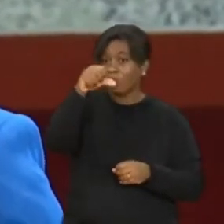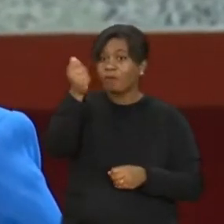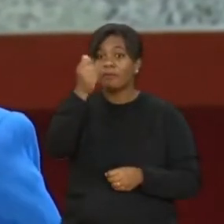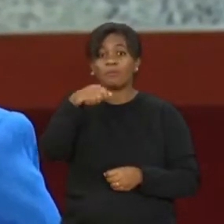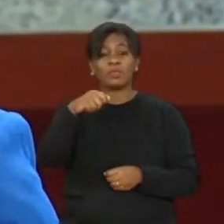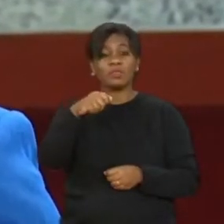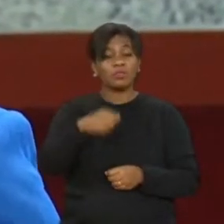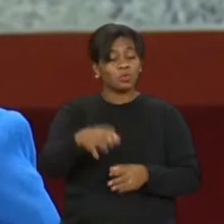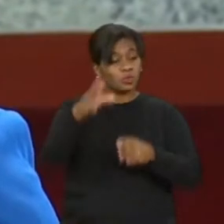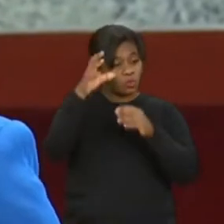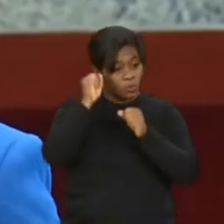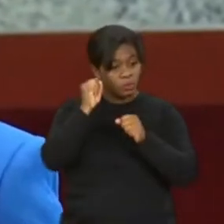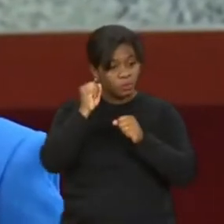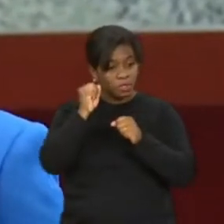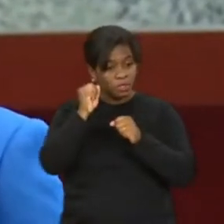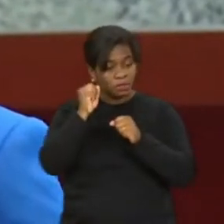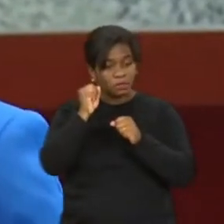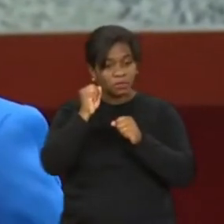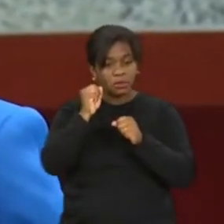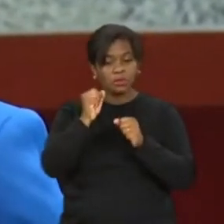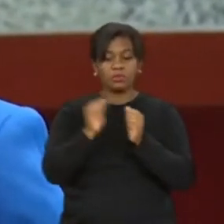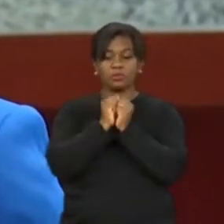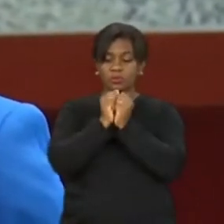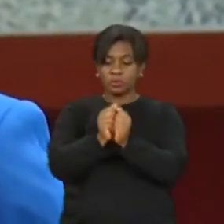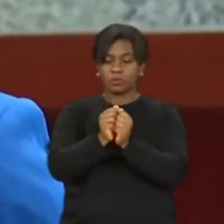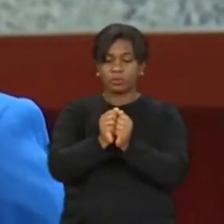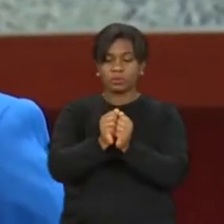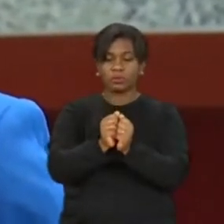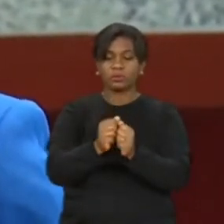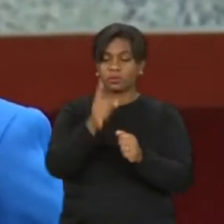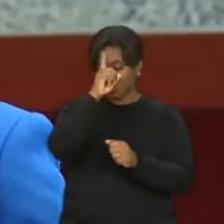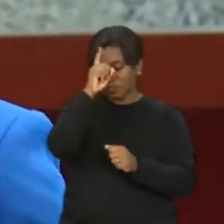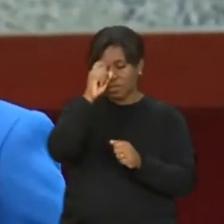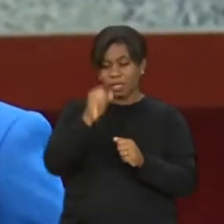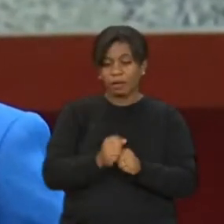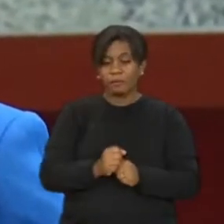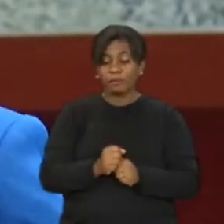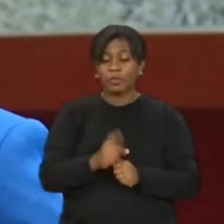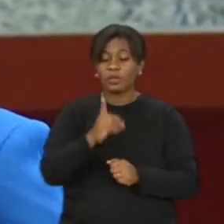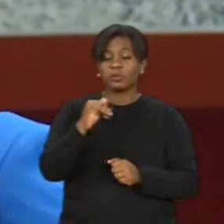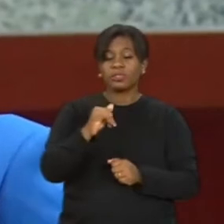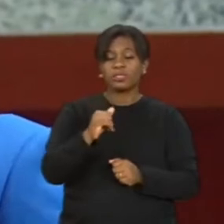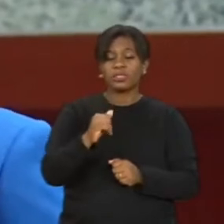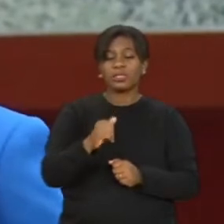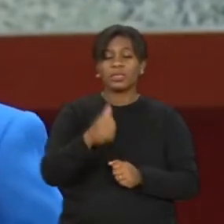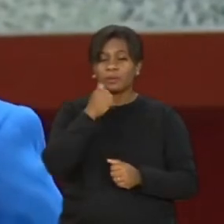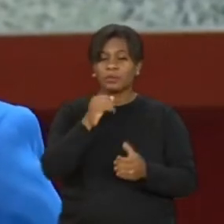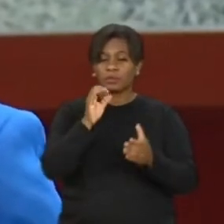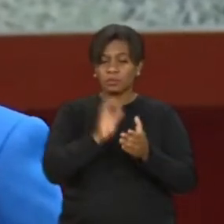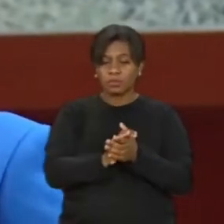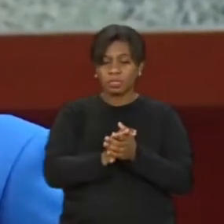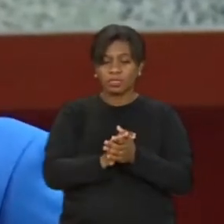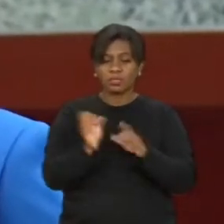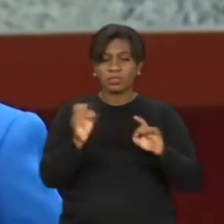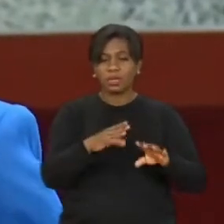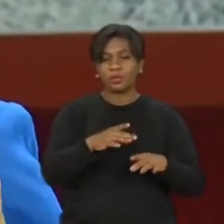todas as noites ao lado dela. Dormindo não, passando a noite. E dia que ela saiu do hospital, que foi melhorando, que